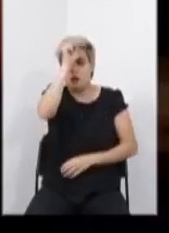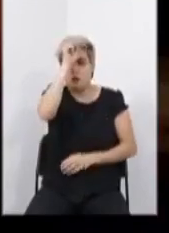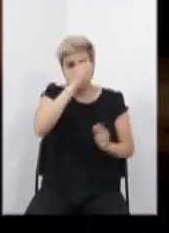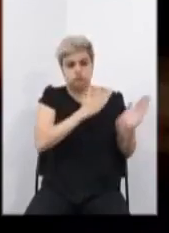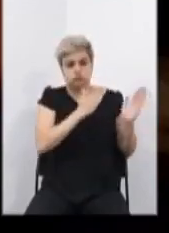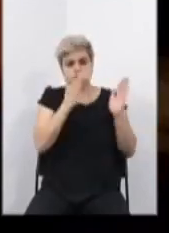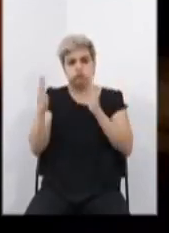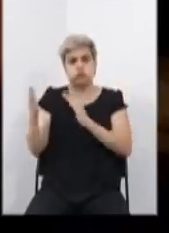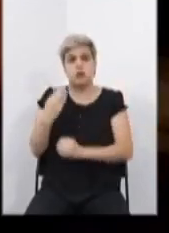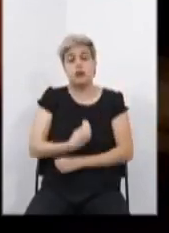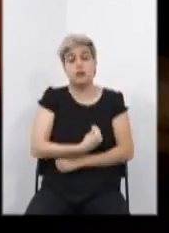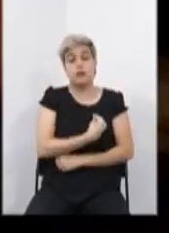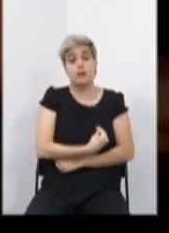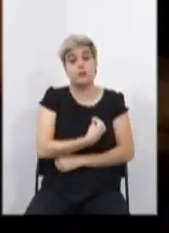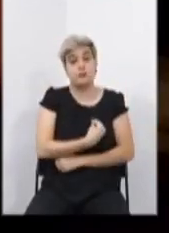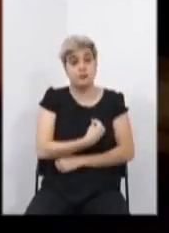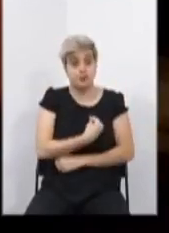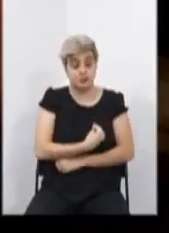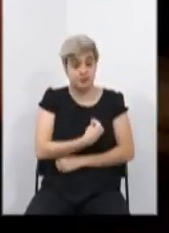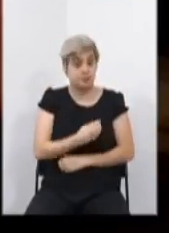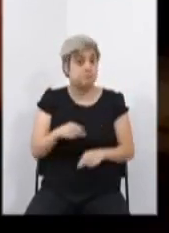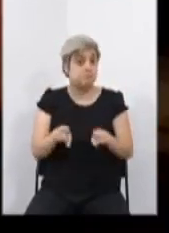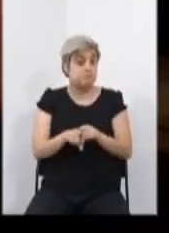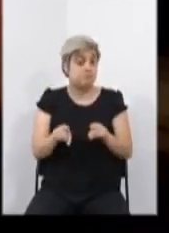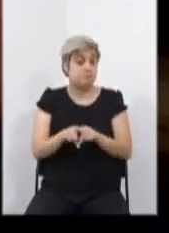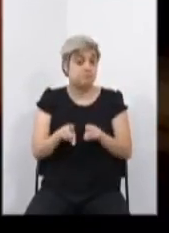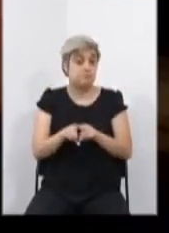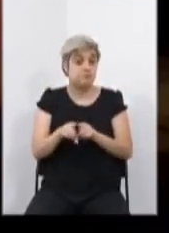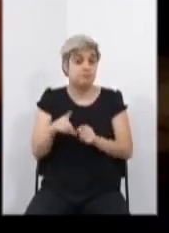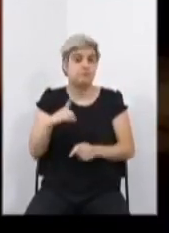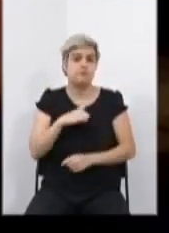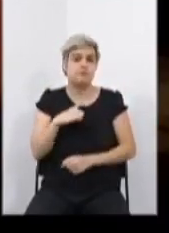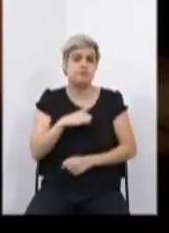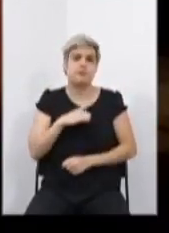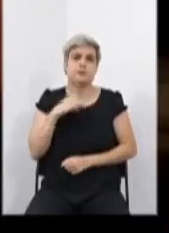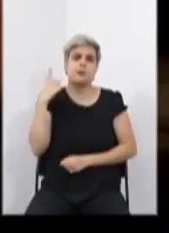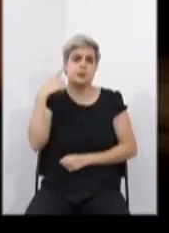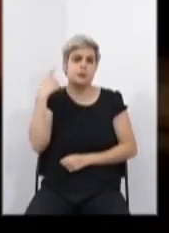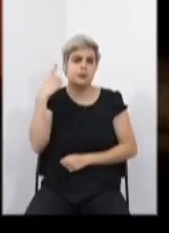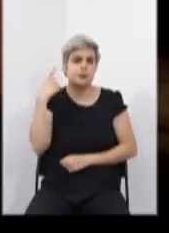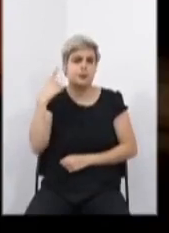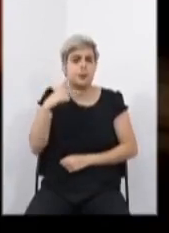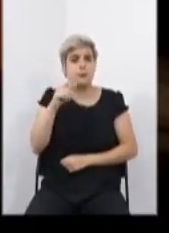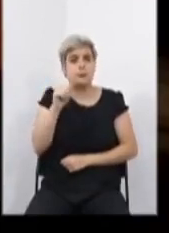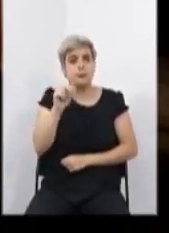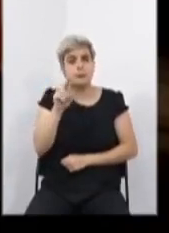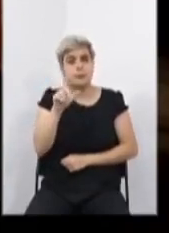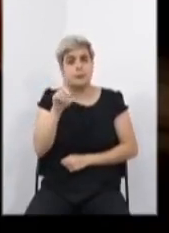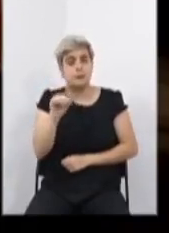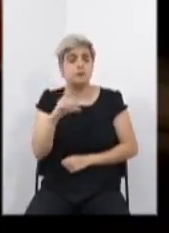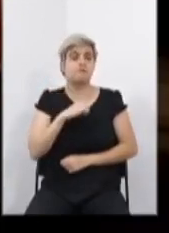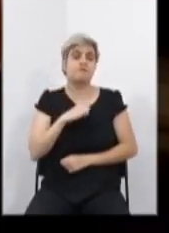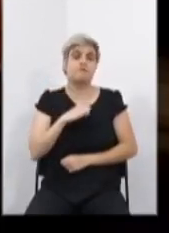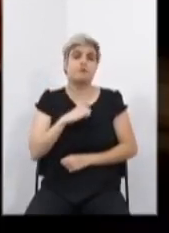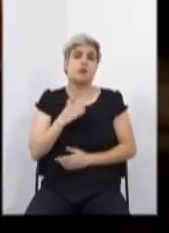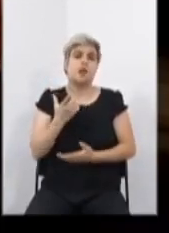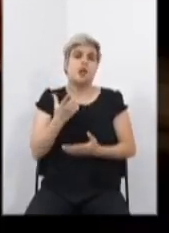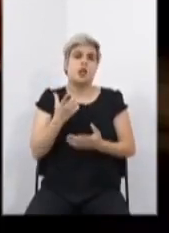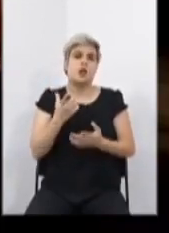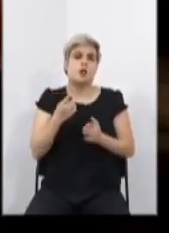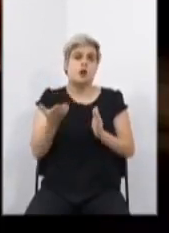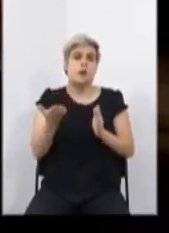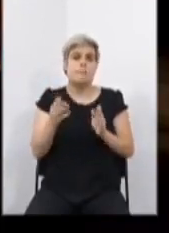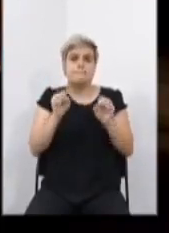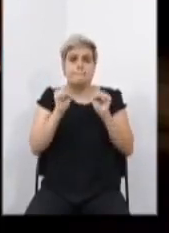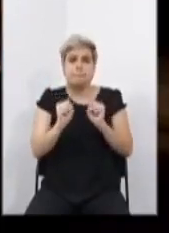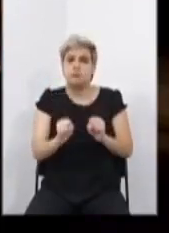longo da vida. Dentre outras, senhor presidente e deputado, senhor doutor Paulo, esse decreto possibilita que